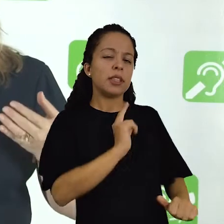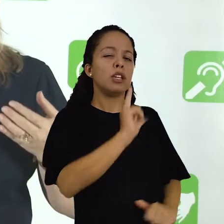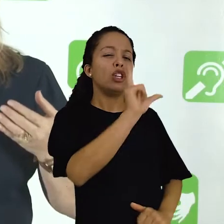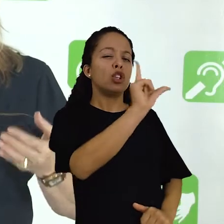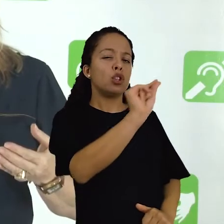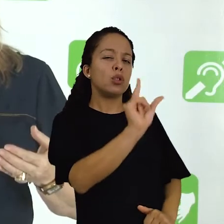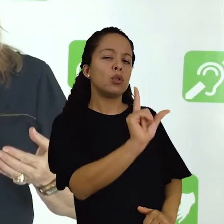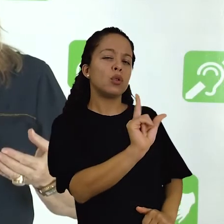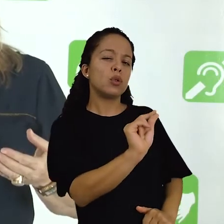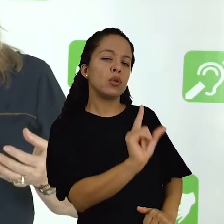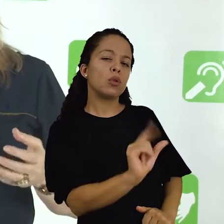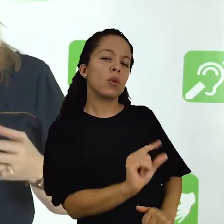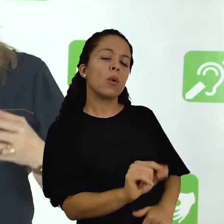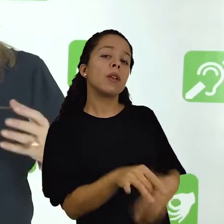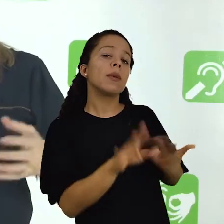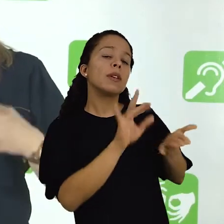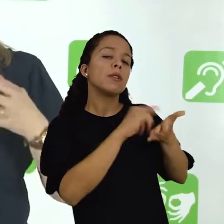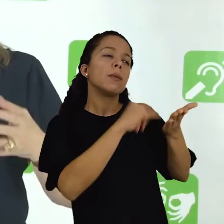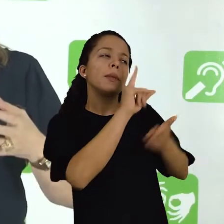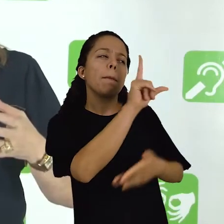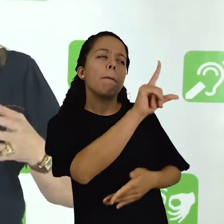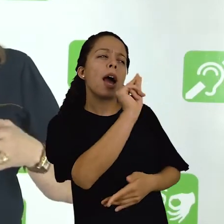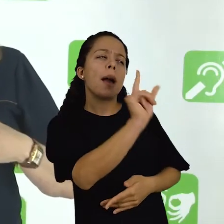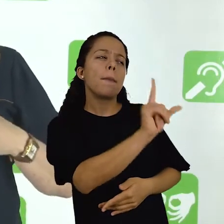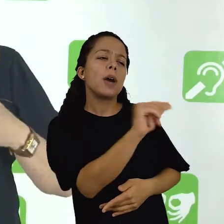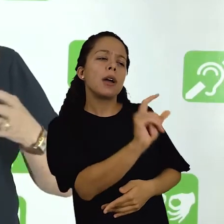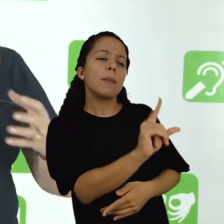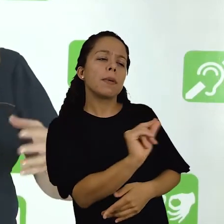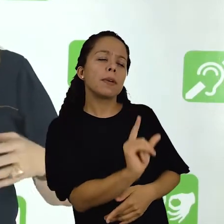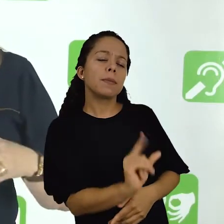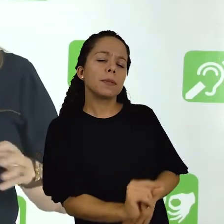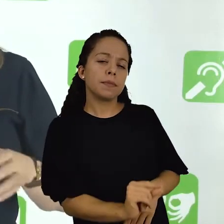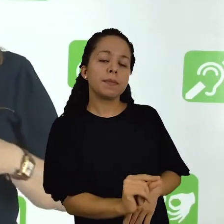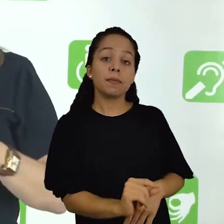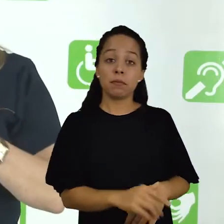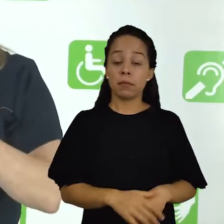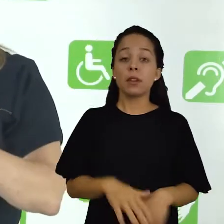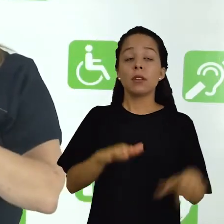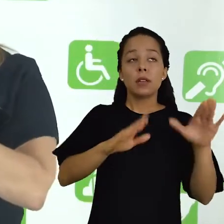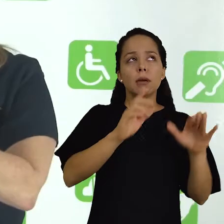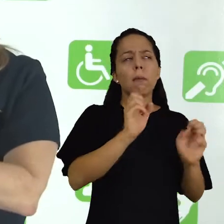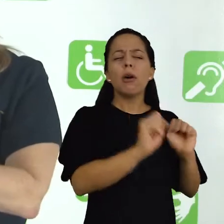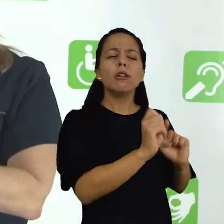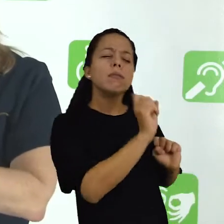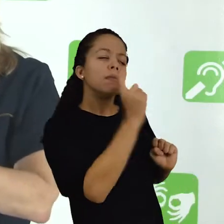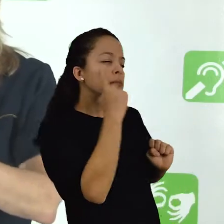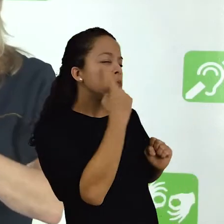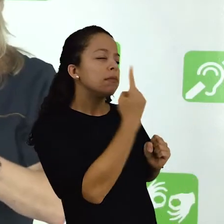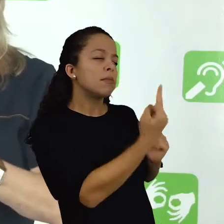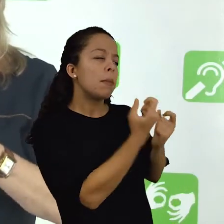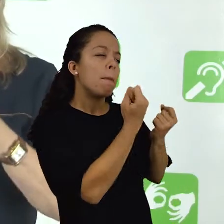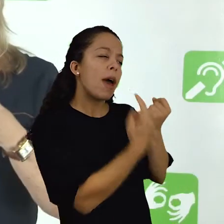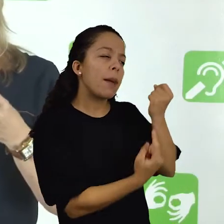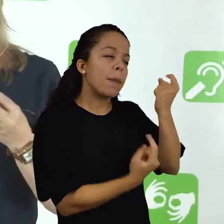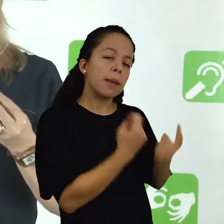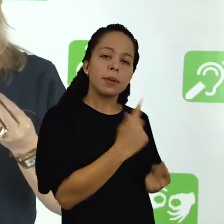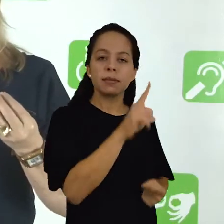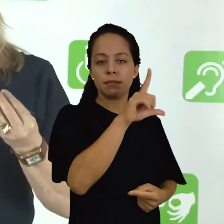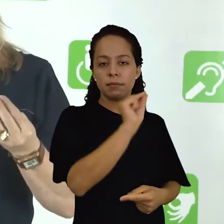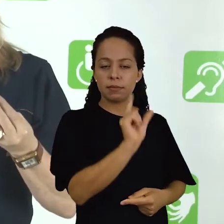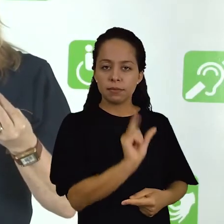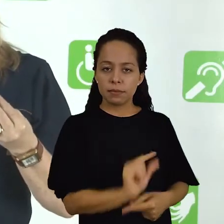esses documentos criteriosamente e outros podem pegar aleatoriamente, mas